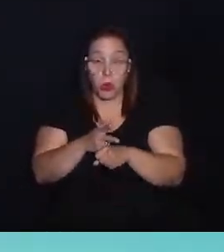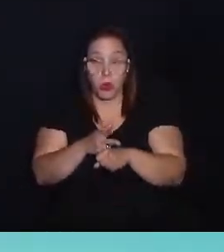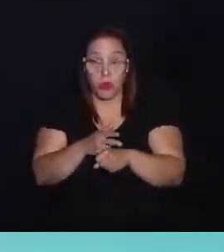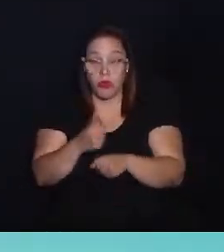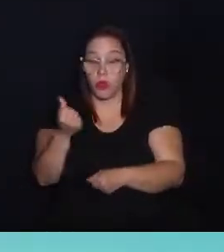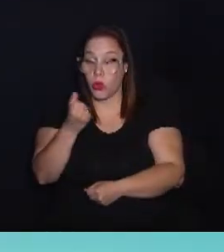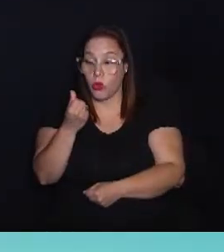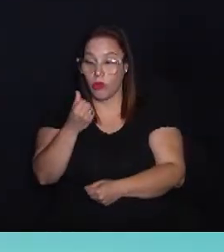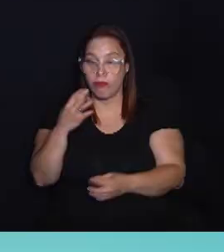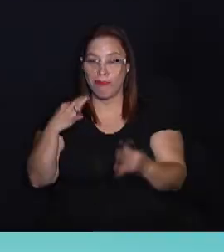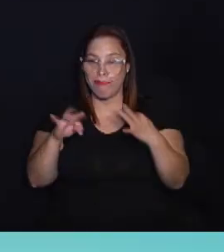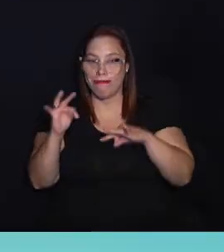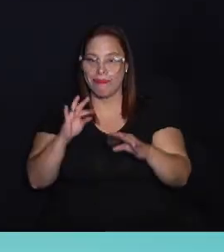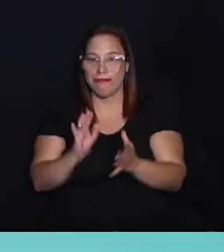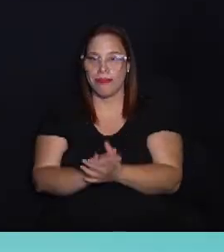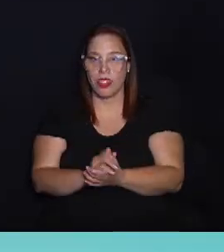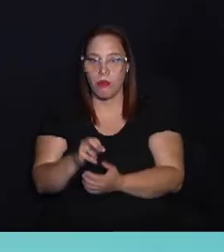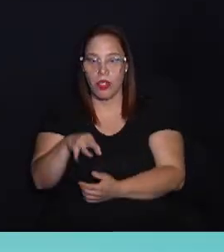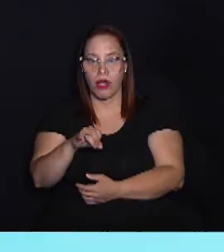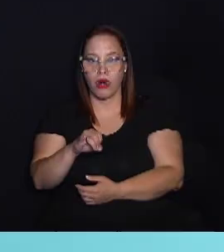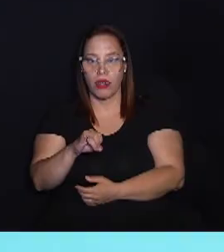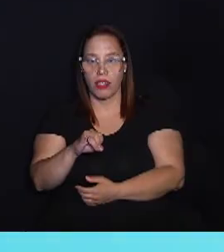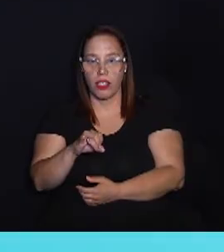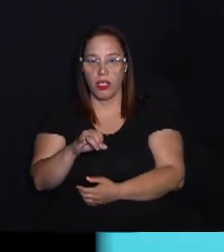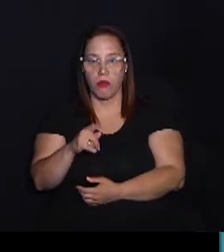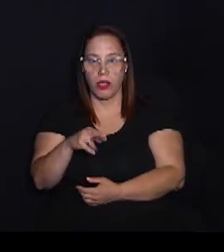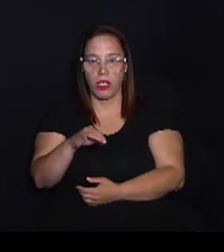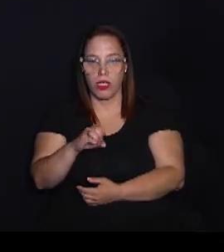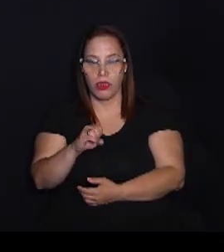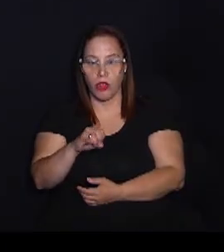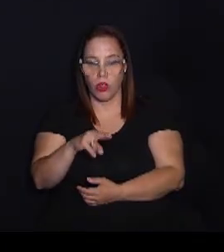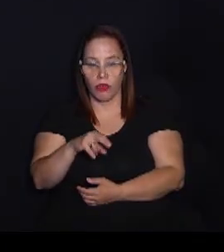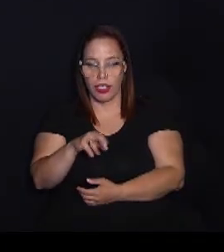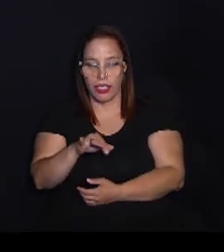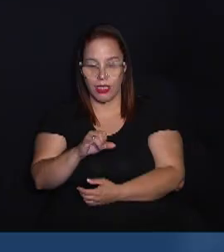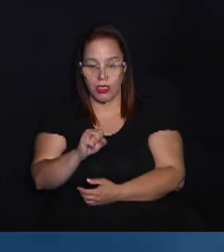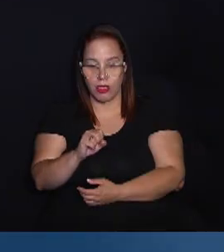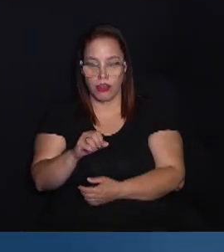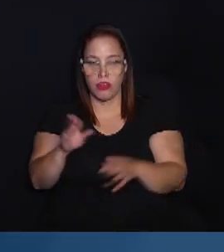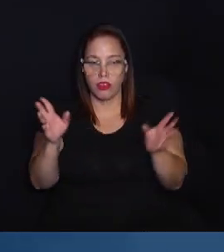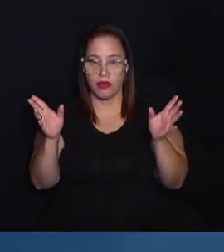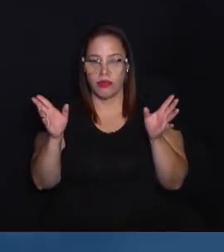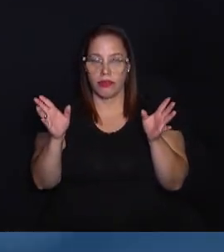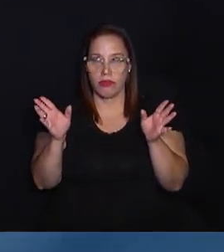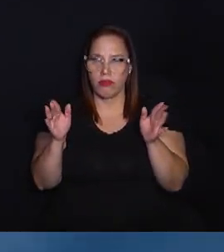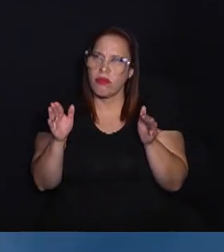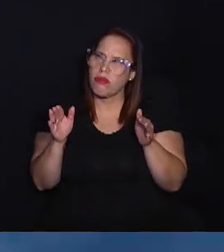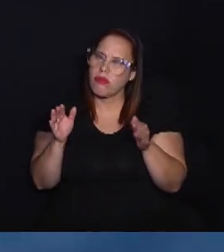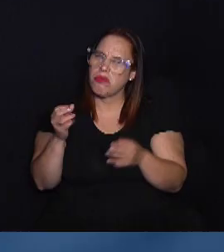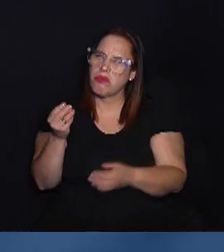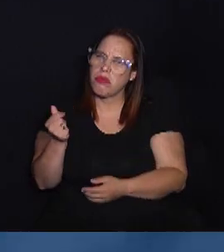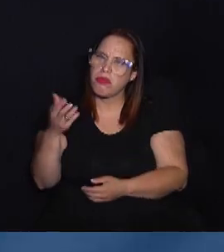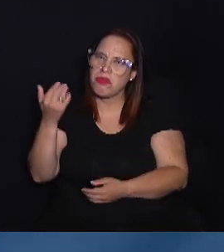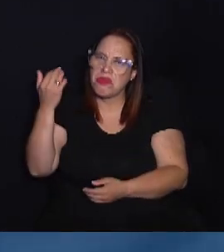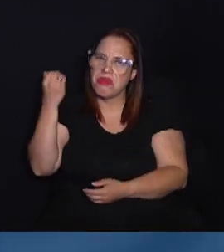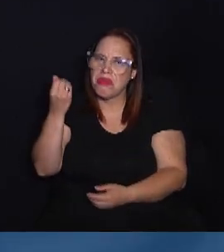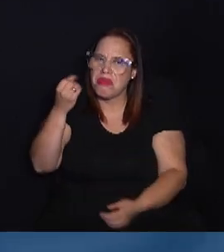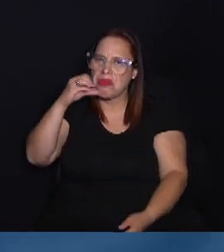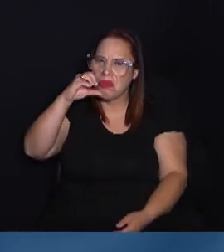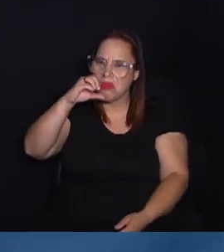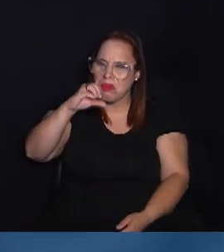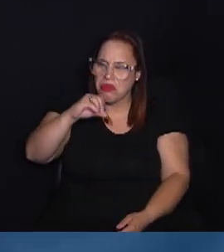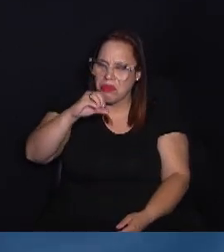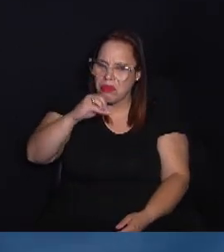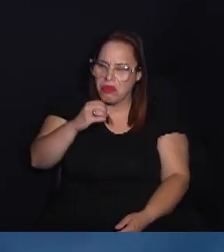vídeo inusitado foi gravado por um dos turistas. Endêmica na Papua Nova Guiné, espécie de ave não era documentada